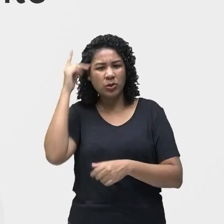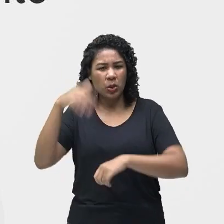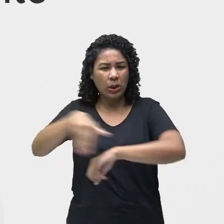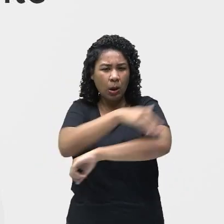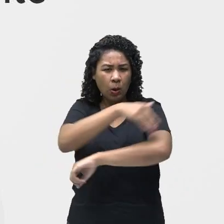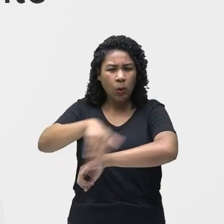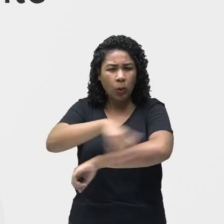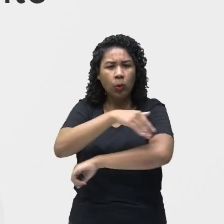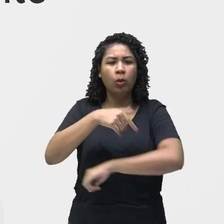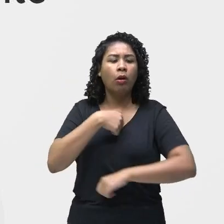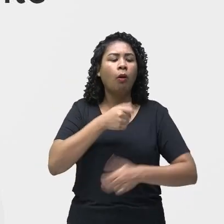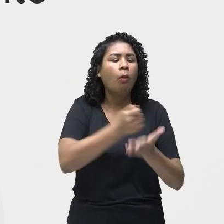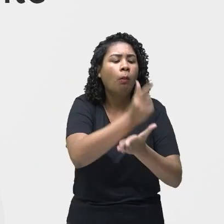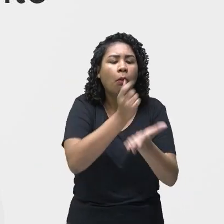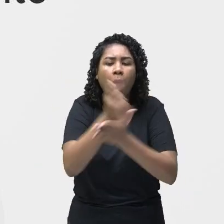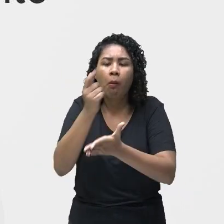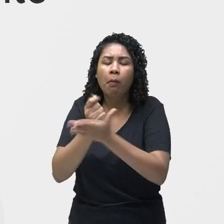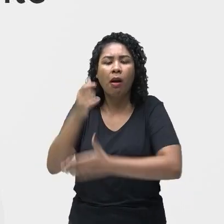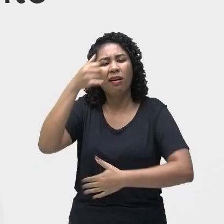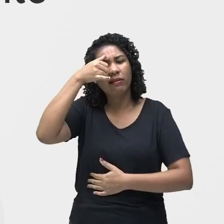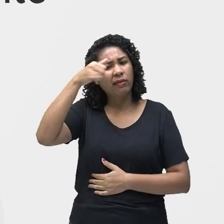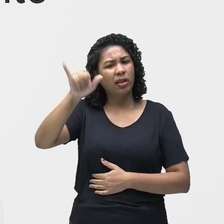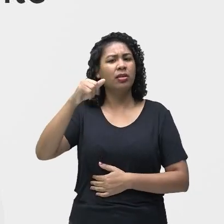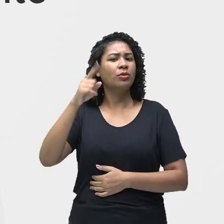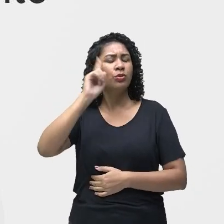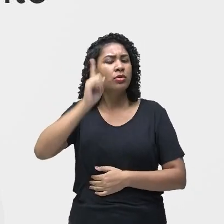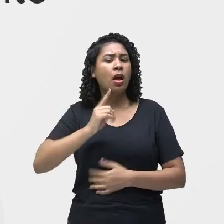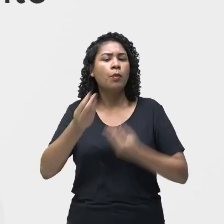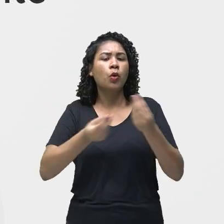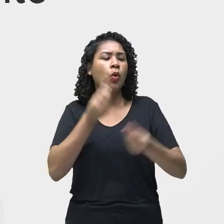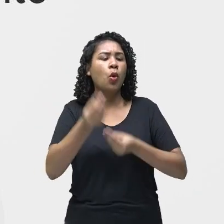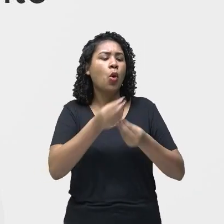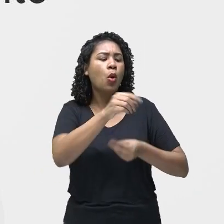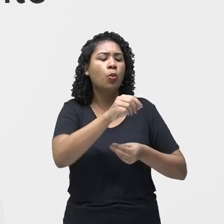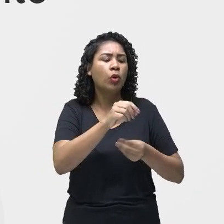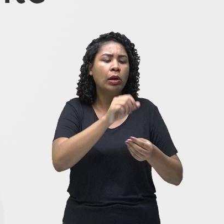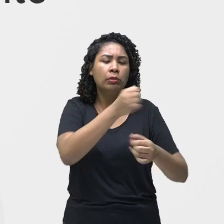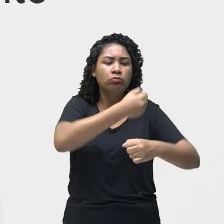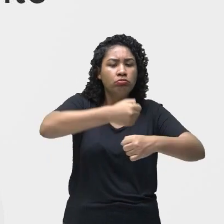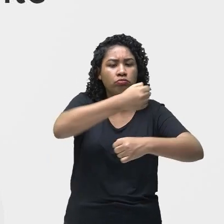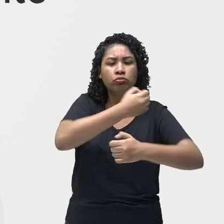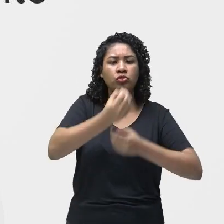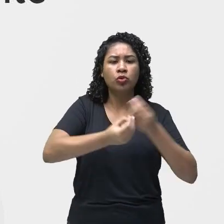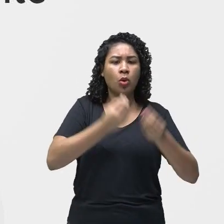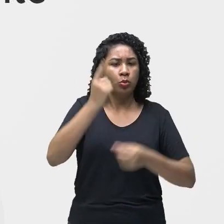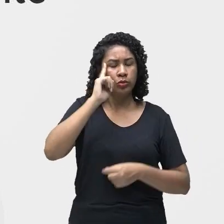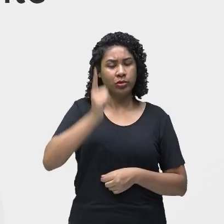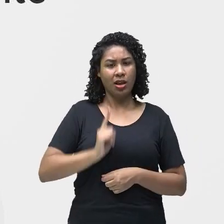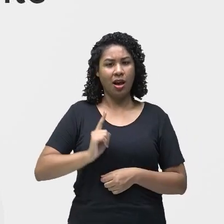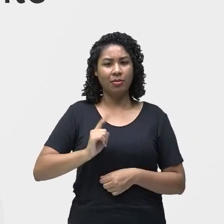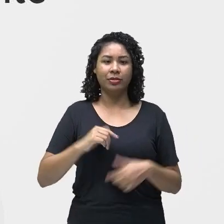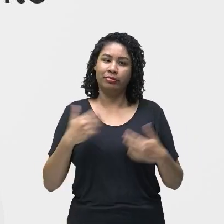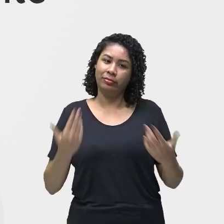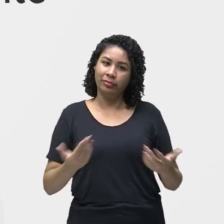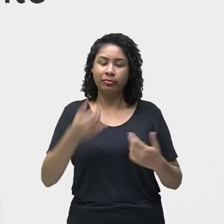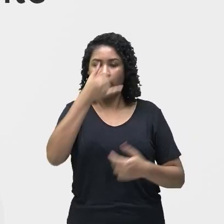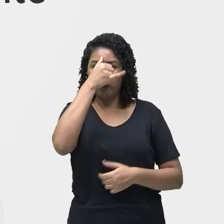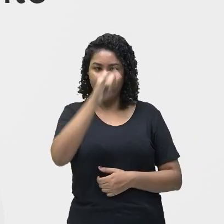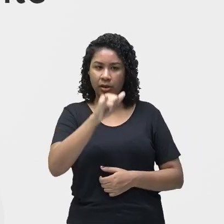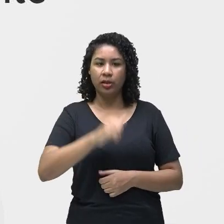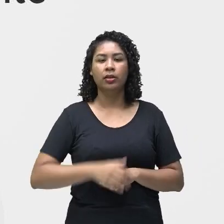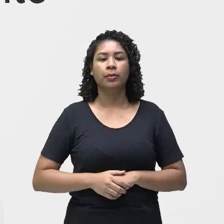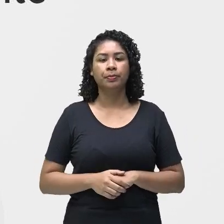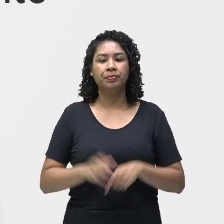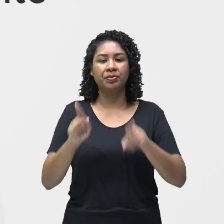esse alimento é feito e também ter doença. Combater insetos que podem facilmente se contaminar,